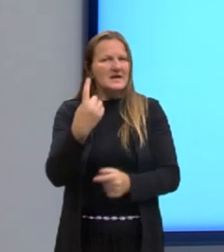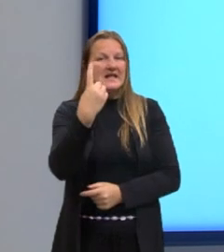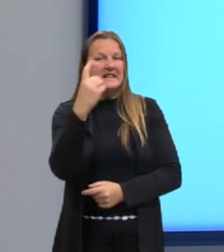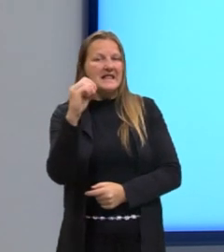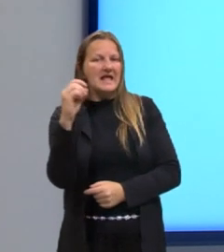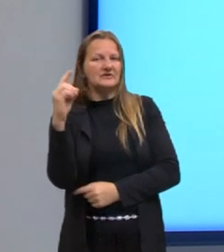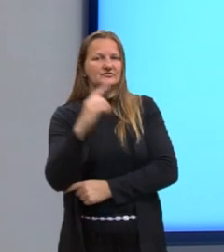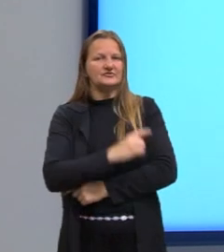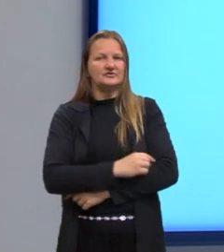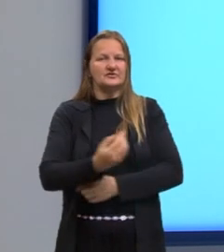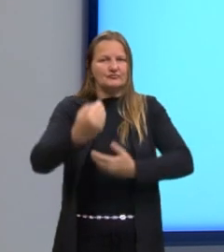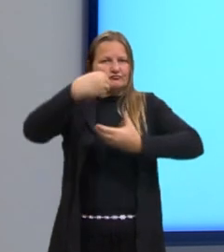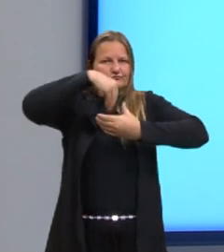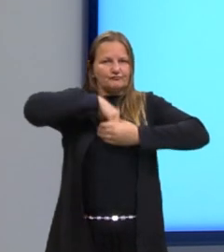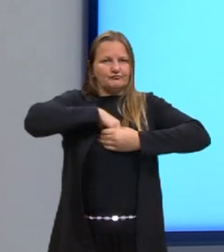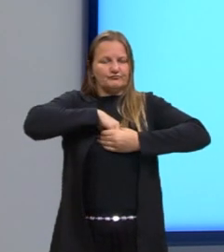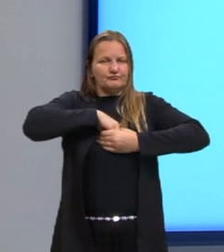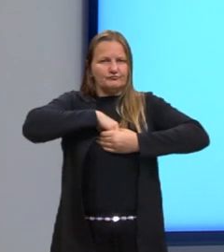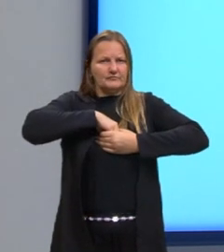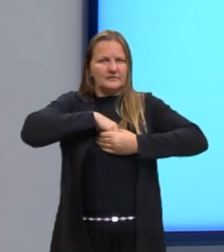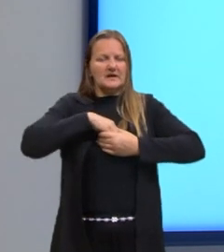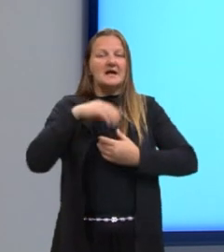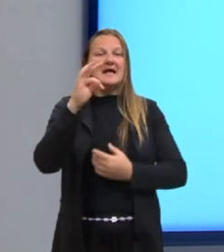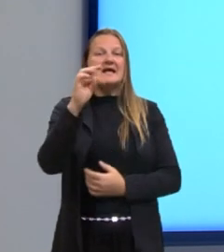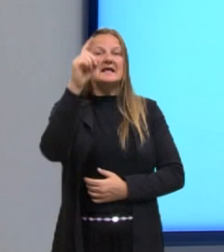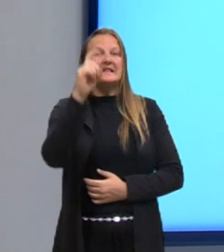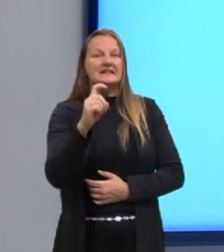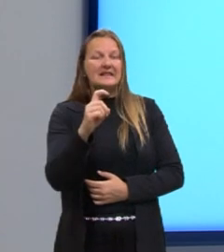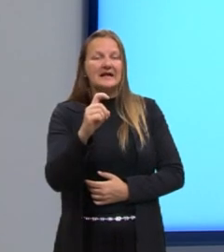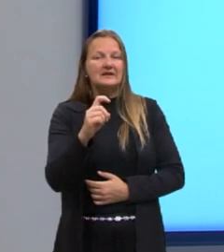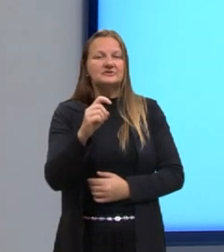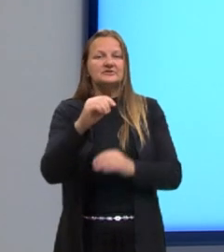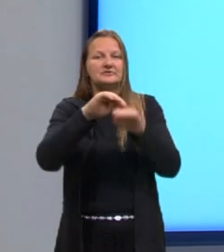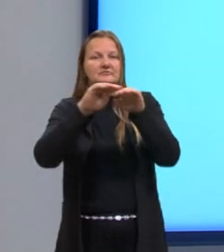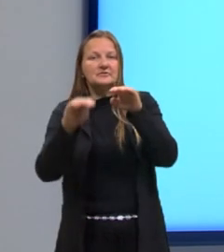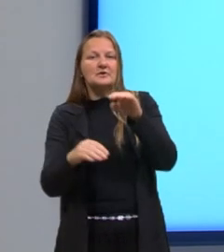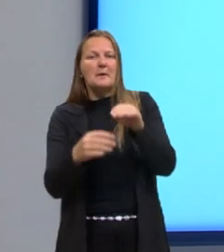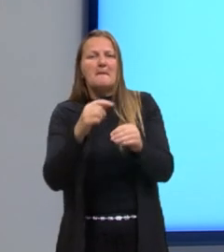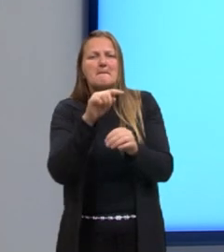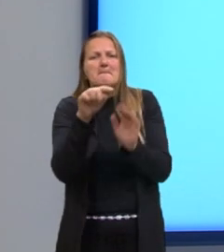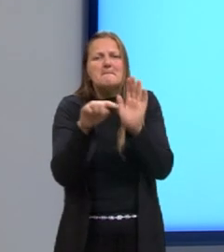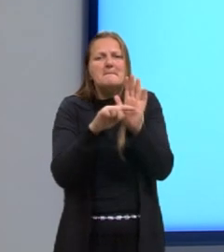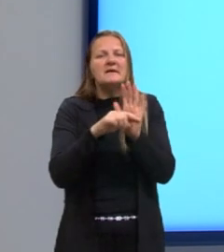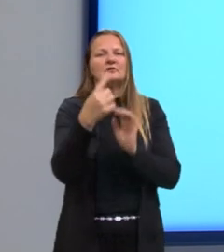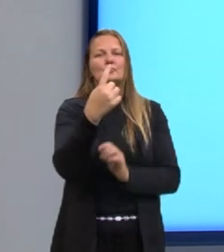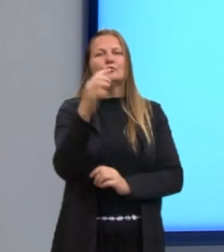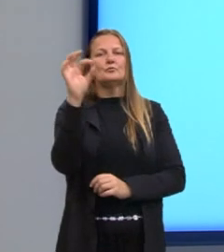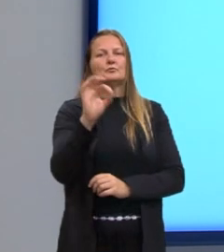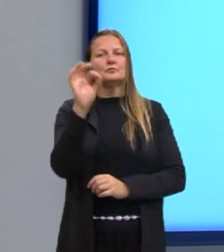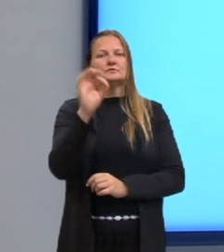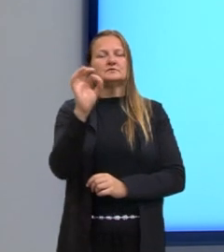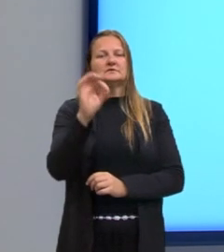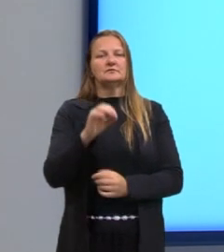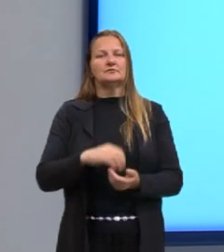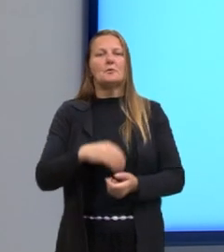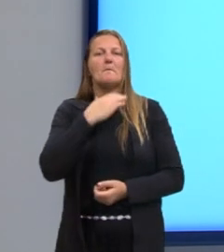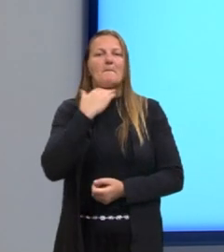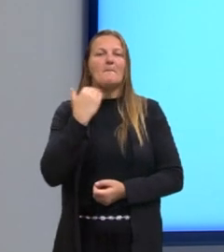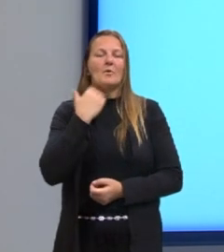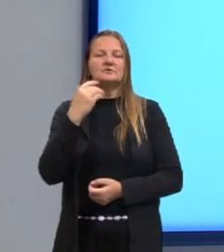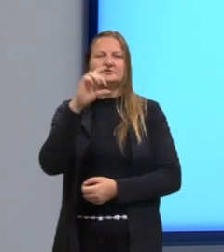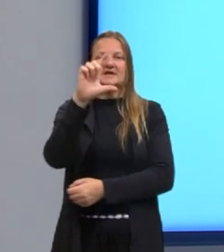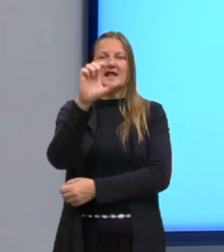apresenta taxa de letalidade abaixo de 1%. A taxa de letalidade de mortes